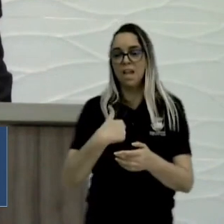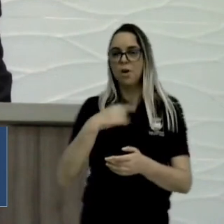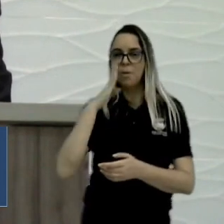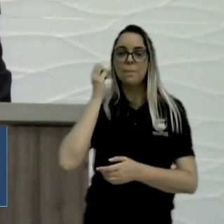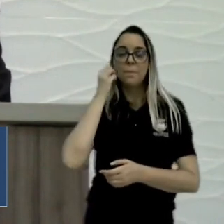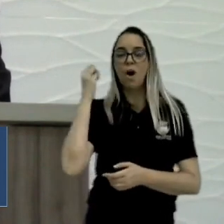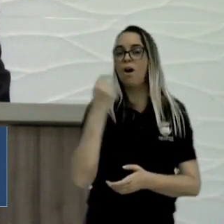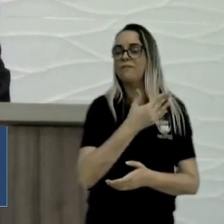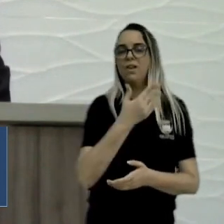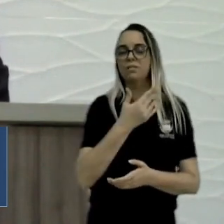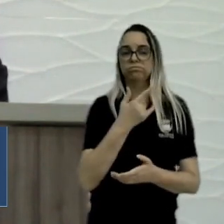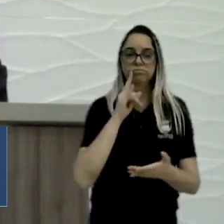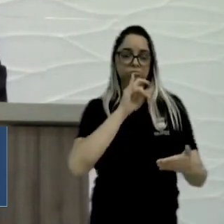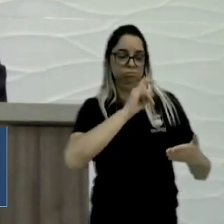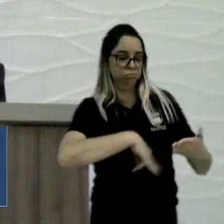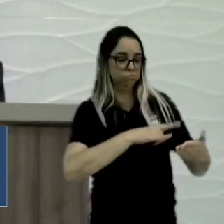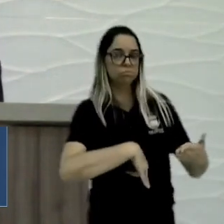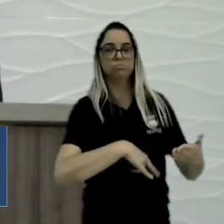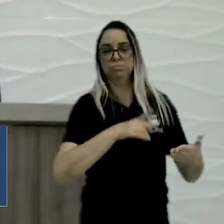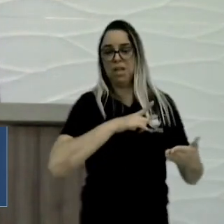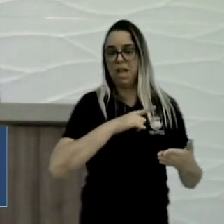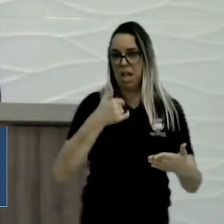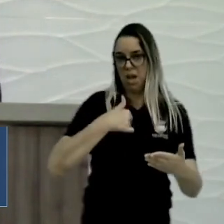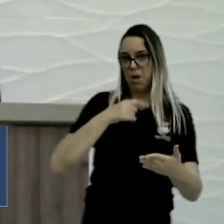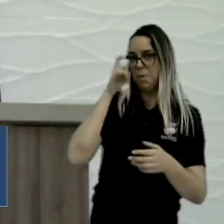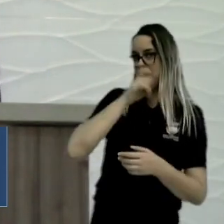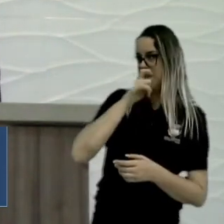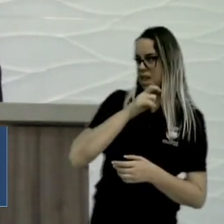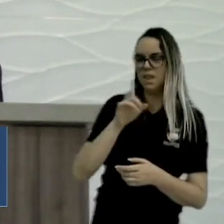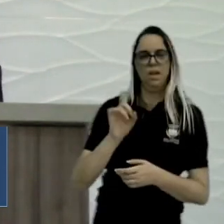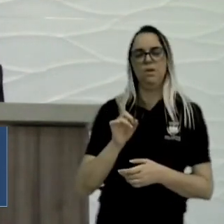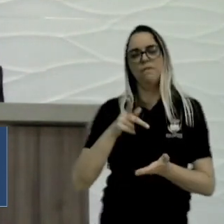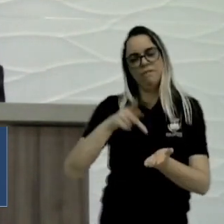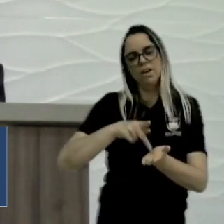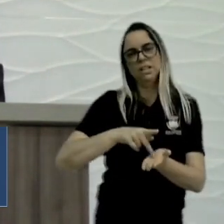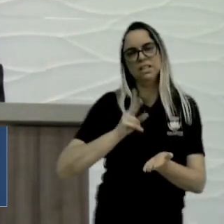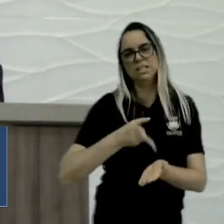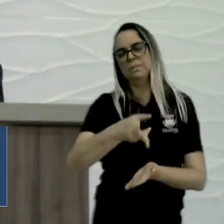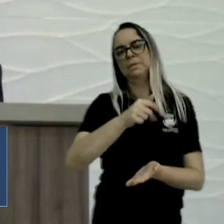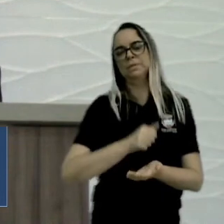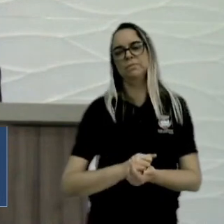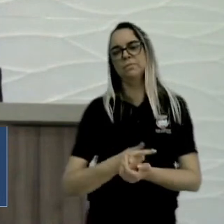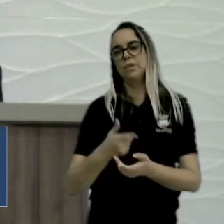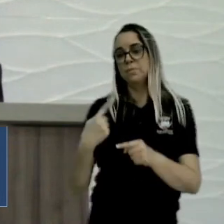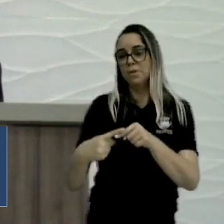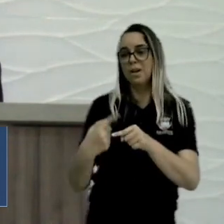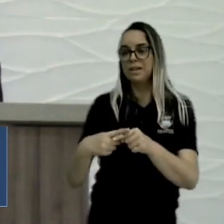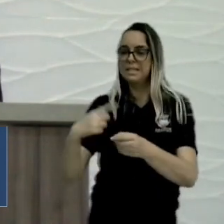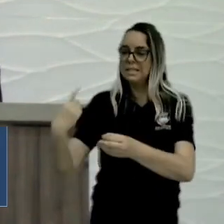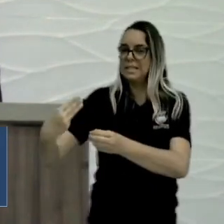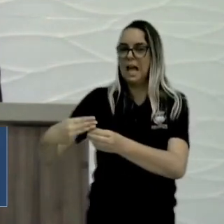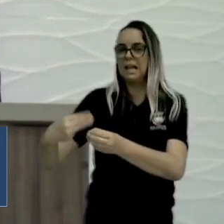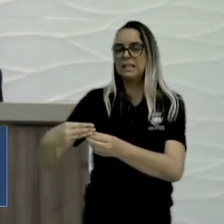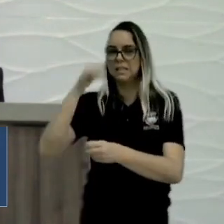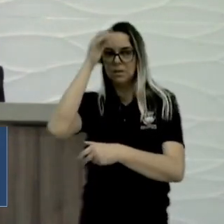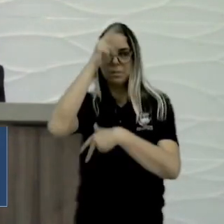ofício, com documentação que nunca faltei com a verdade, e o município de São Mento 1 foi penalizado, foi negligenciado